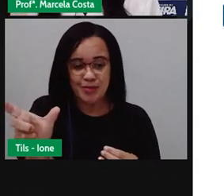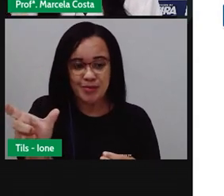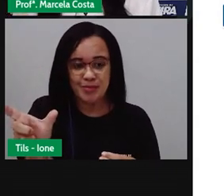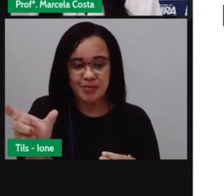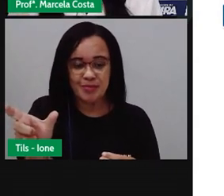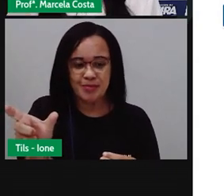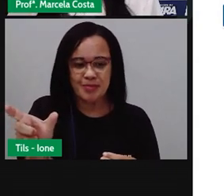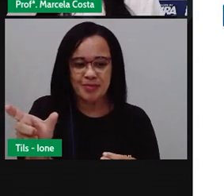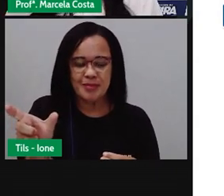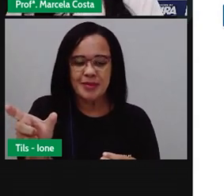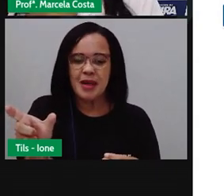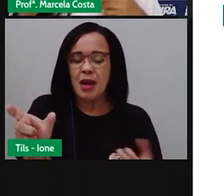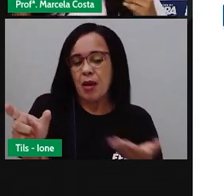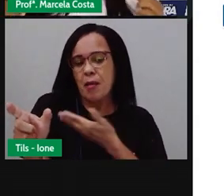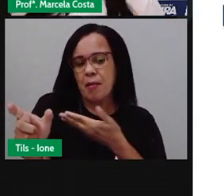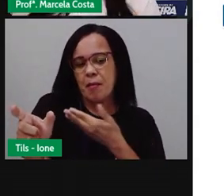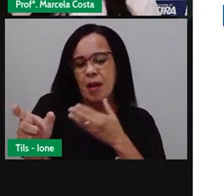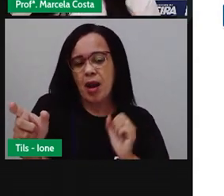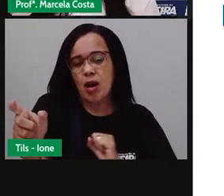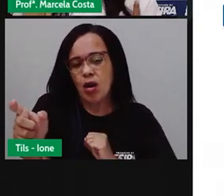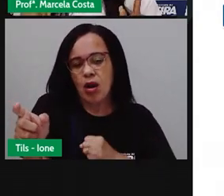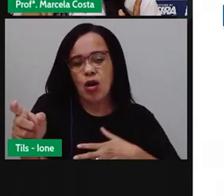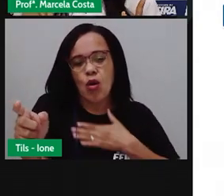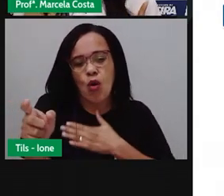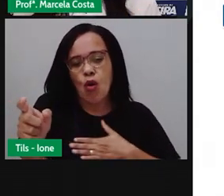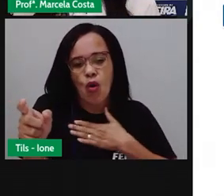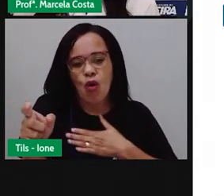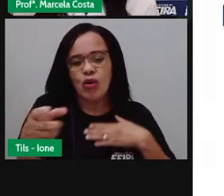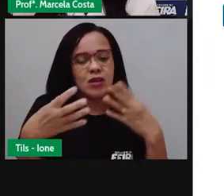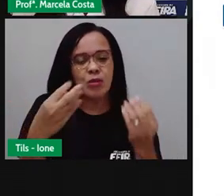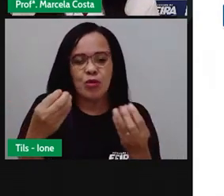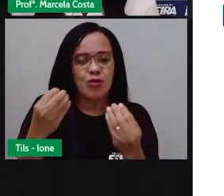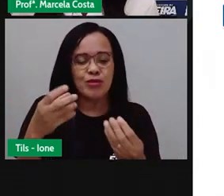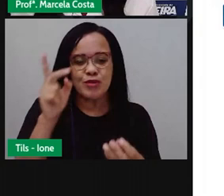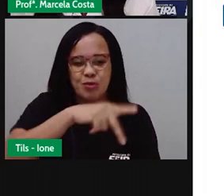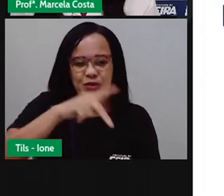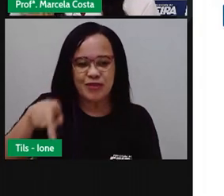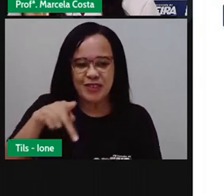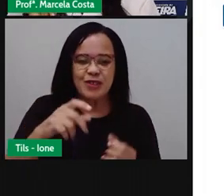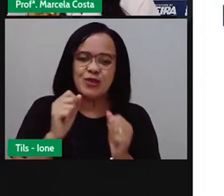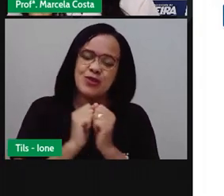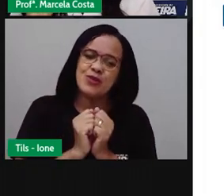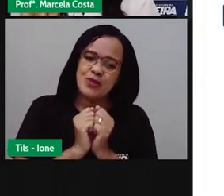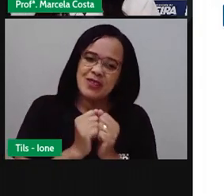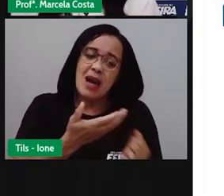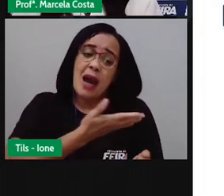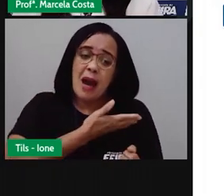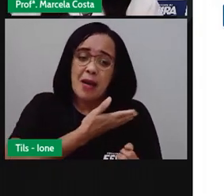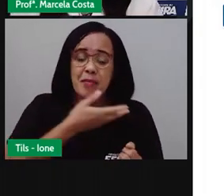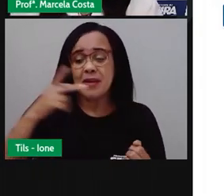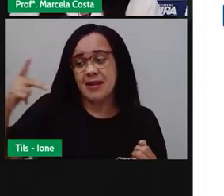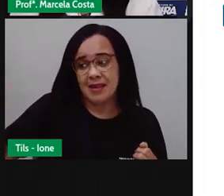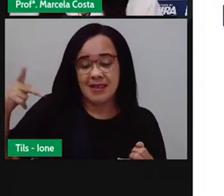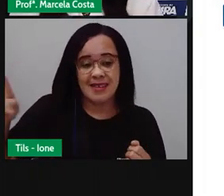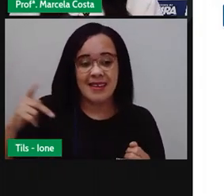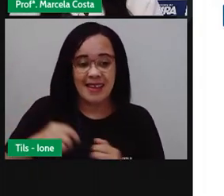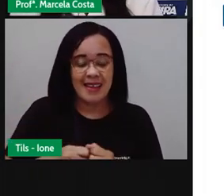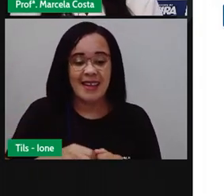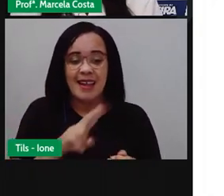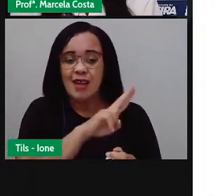muito querida. Ela é uma professora, a professora Élida.